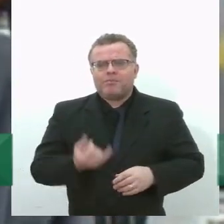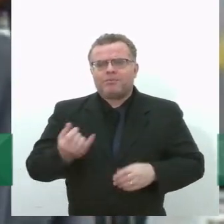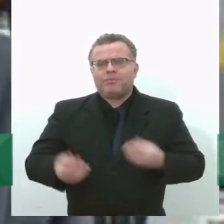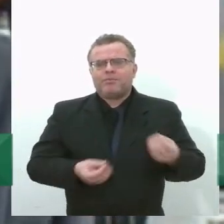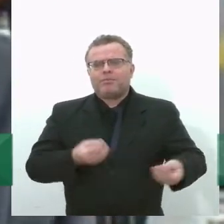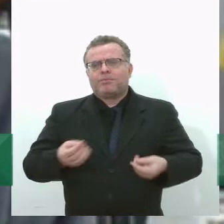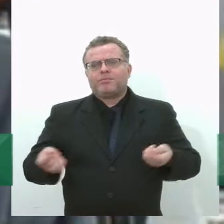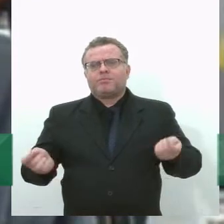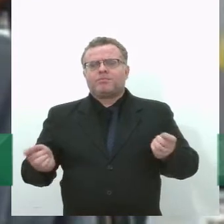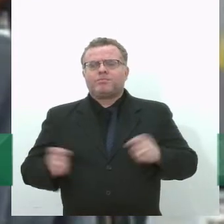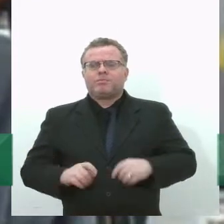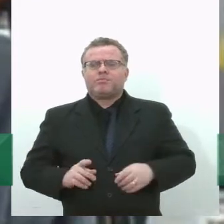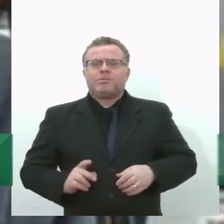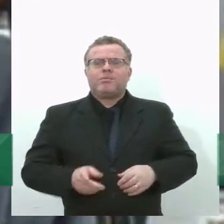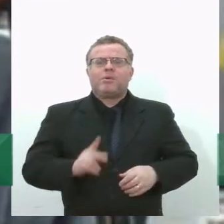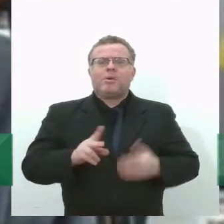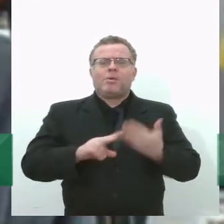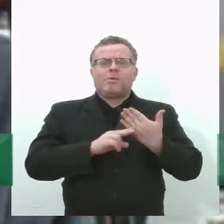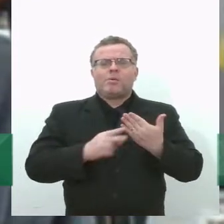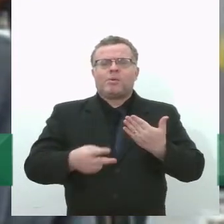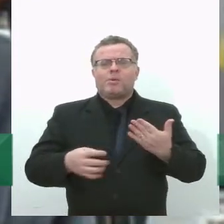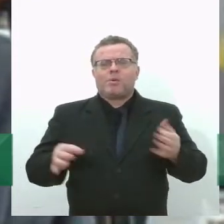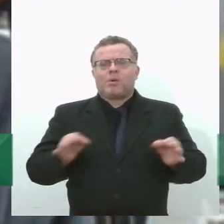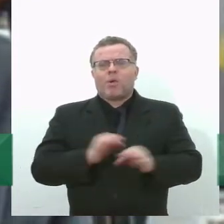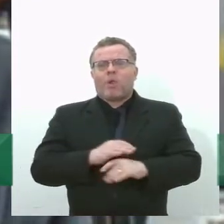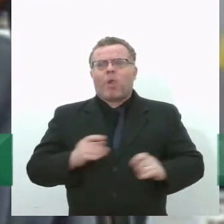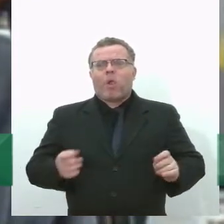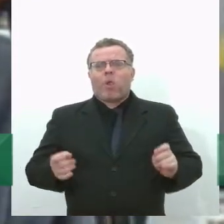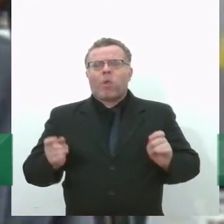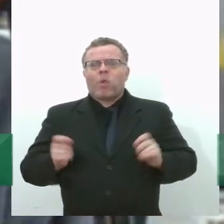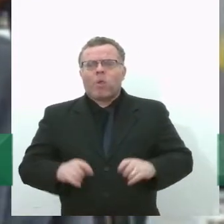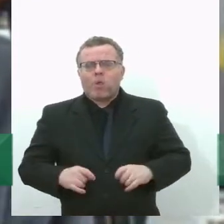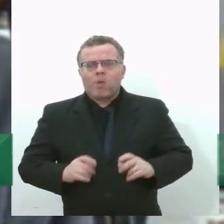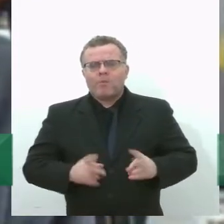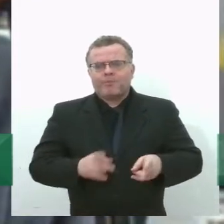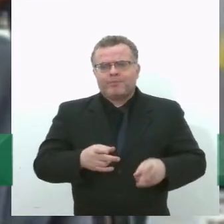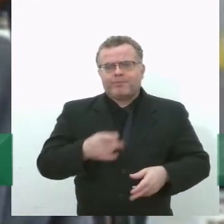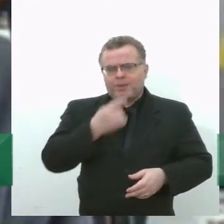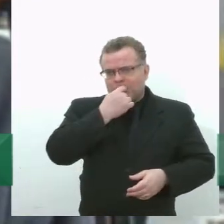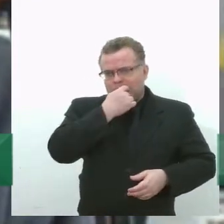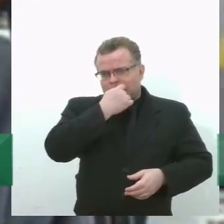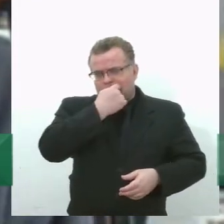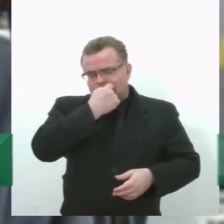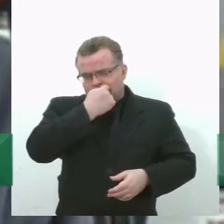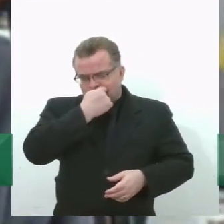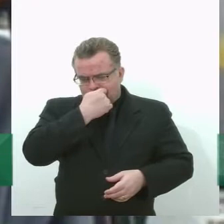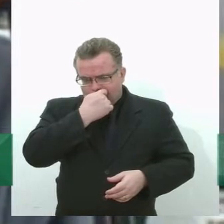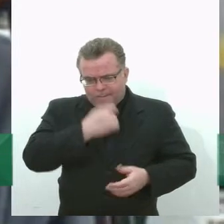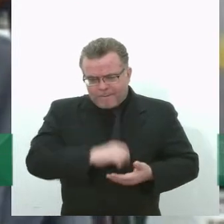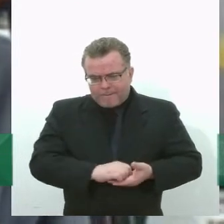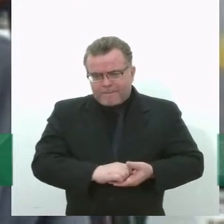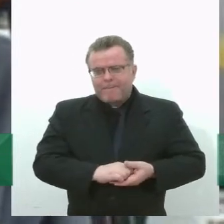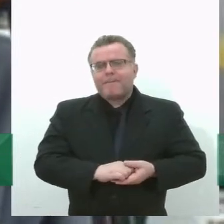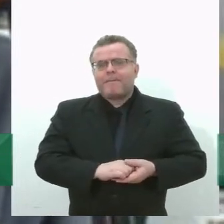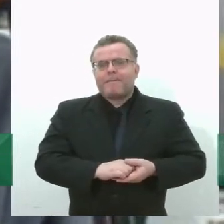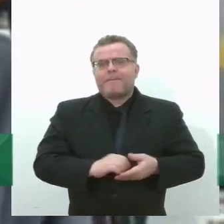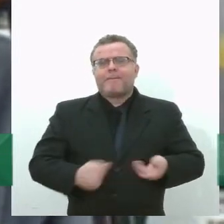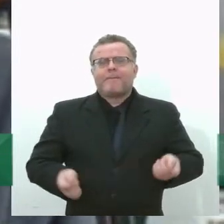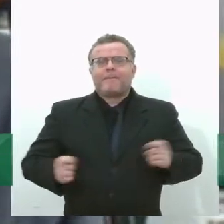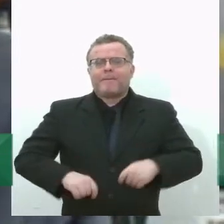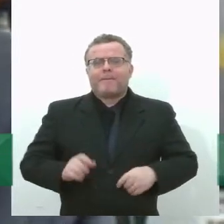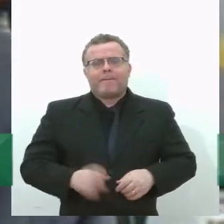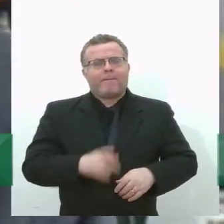uma tendência atual tem sido de, não só no Brasil, né? Já tem quatro aterros que fazem isso, que é produzir